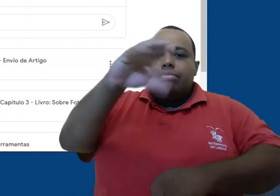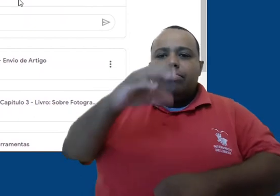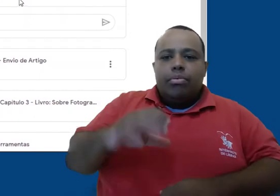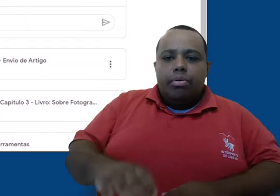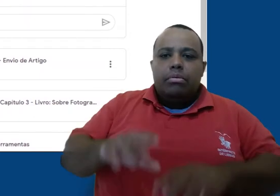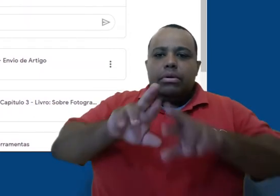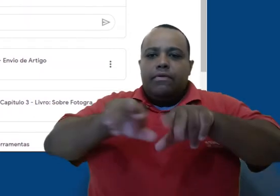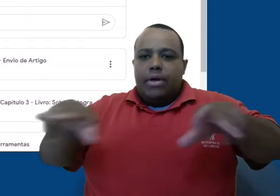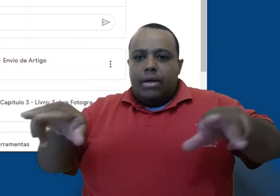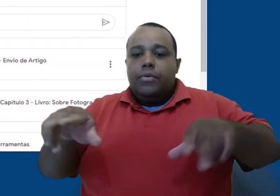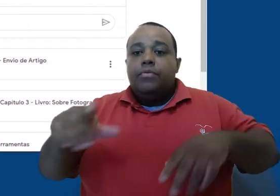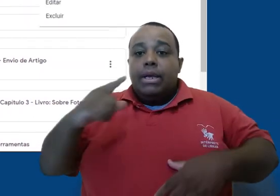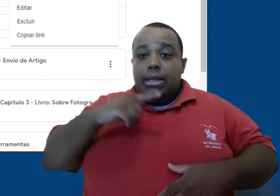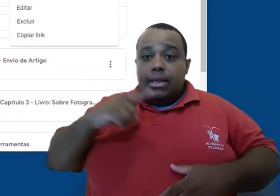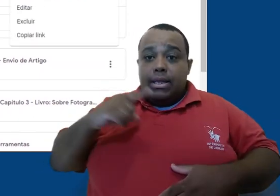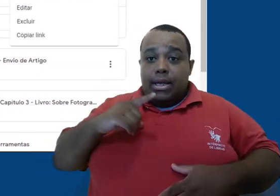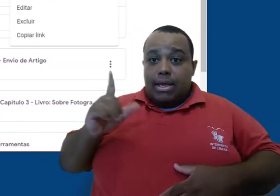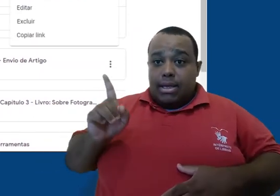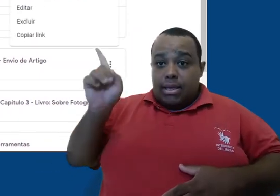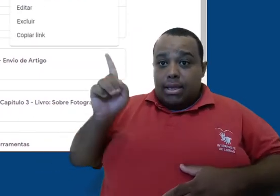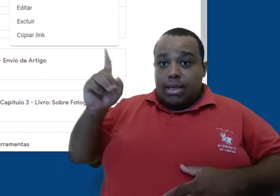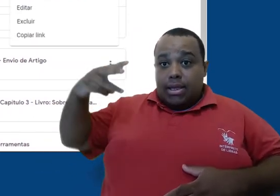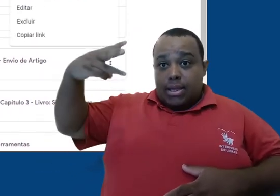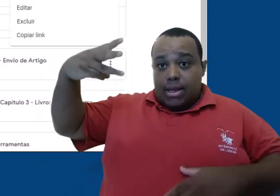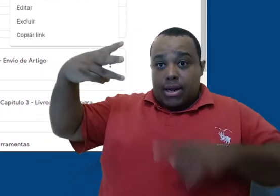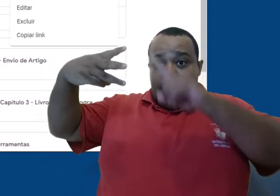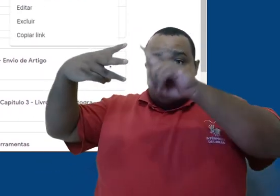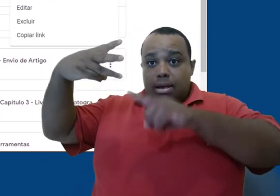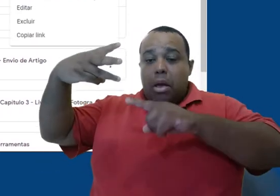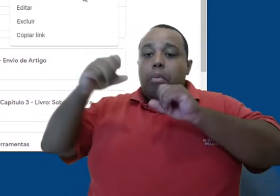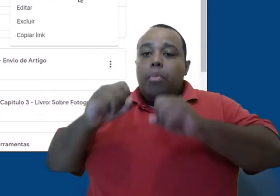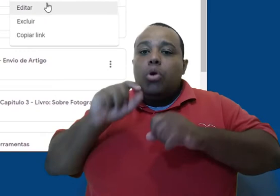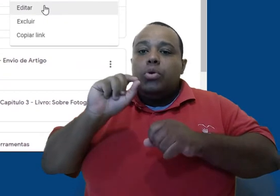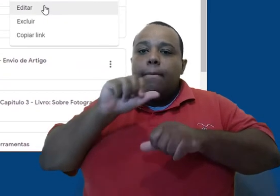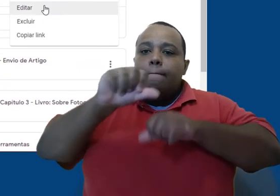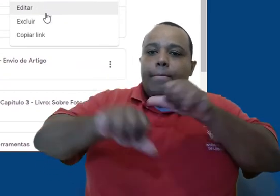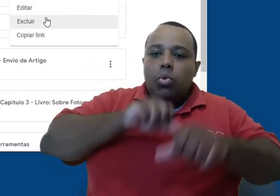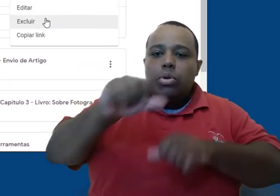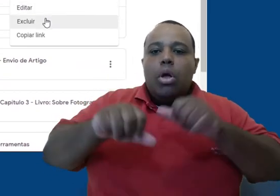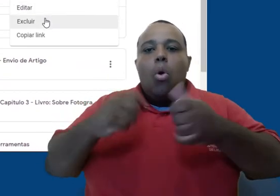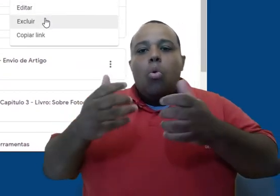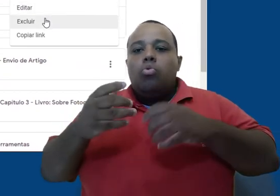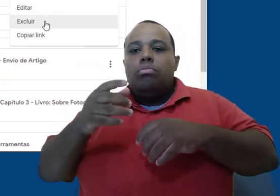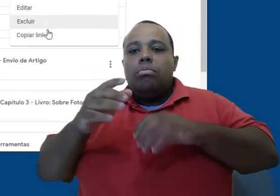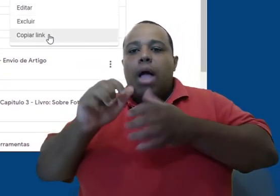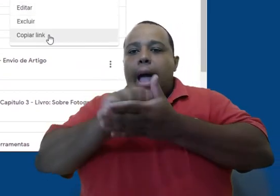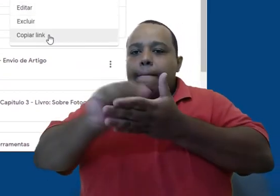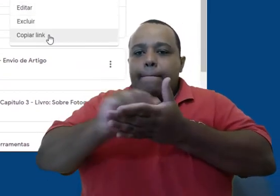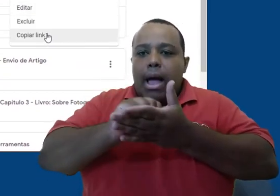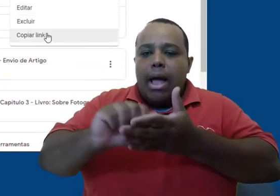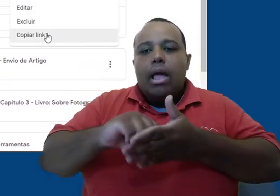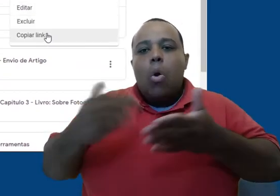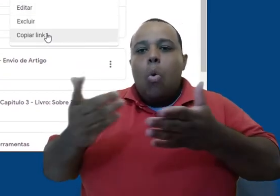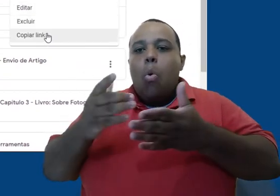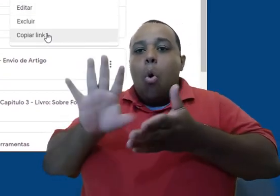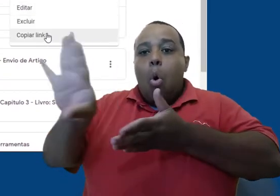clicarmos nos três pontinhos no canto superior direito de uma postagem existente, podemos editá-la, excluí-la ou copiar o link